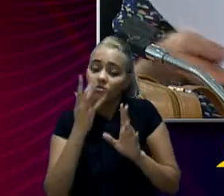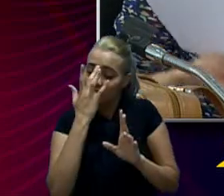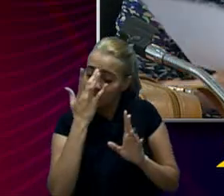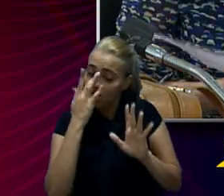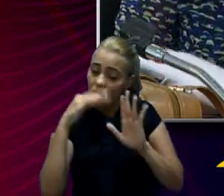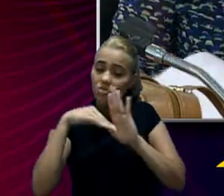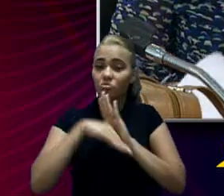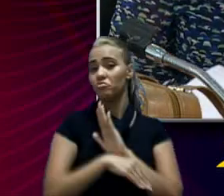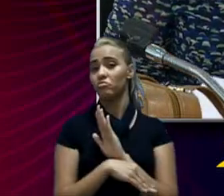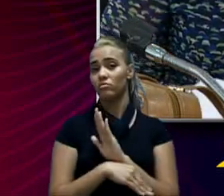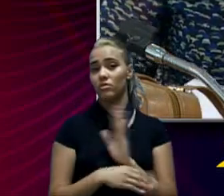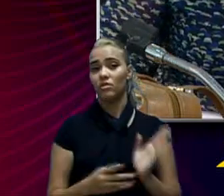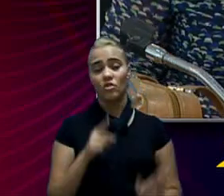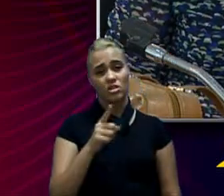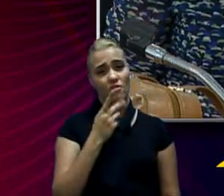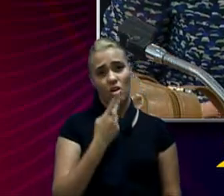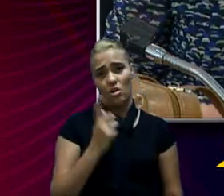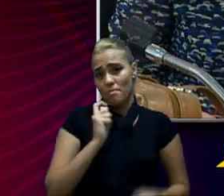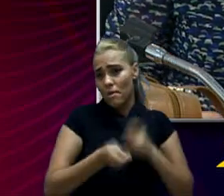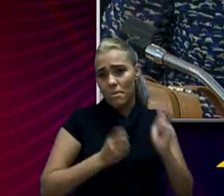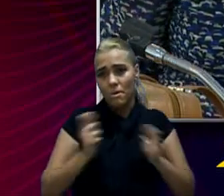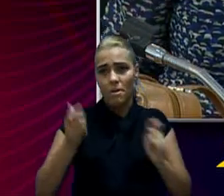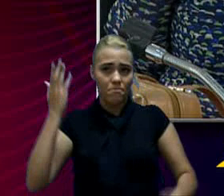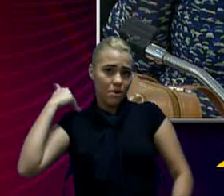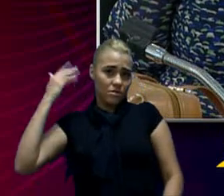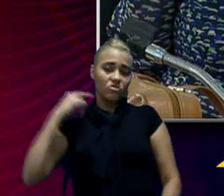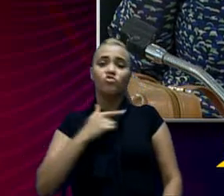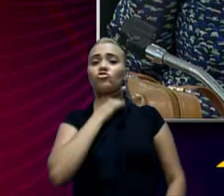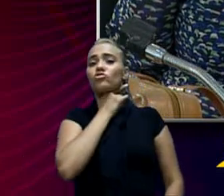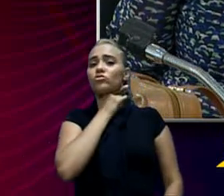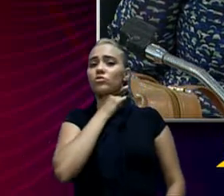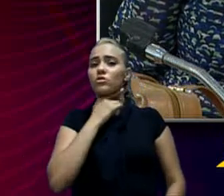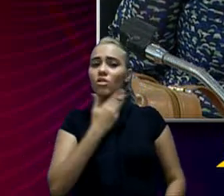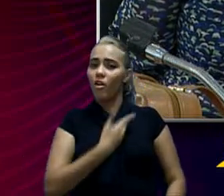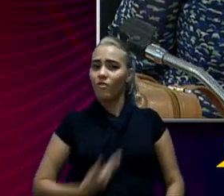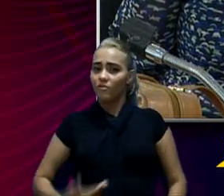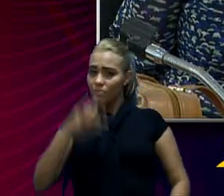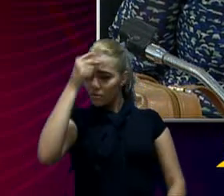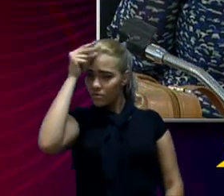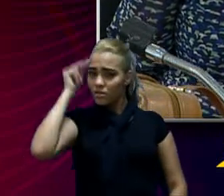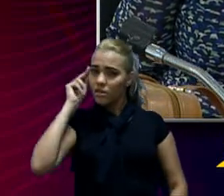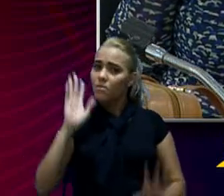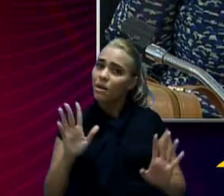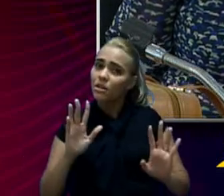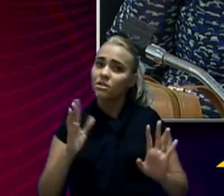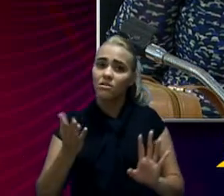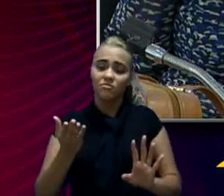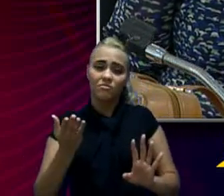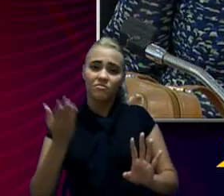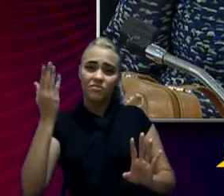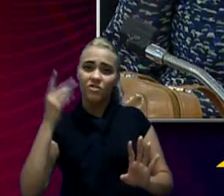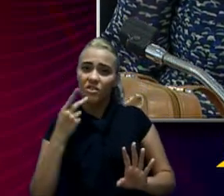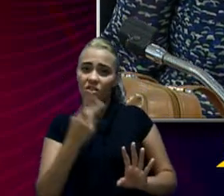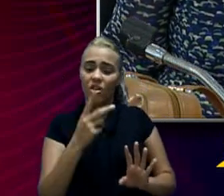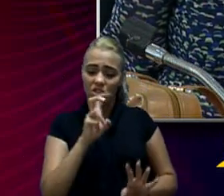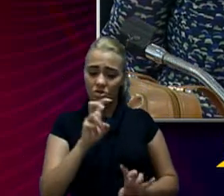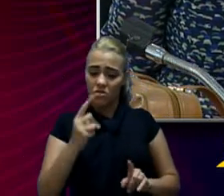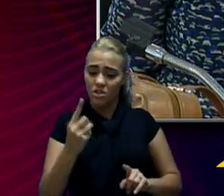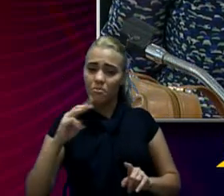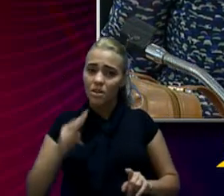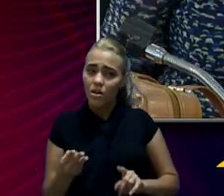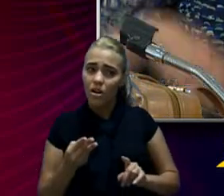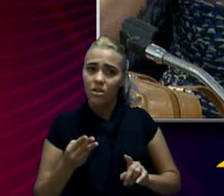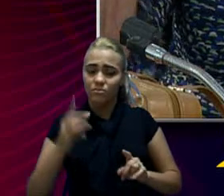significativa. O senhor disse que está pagando dívidas do governo anterior e a arrecadação foi de 51 milhões a menos do que nós